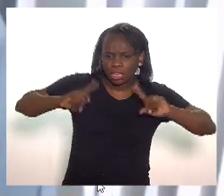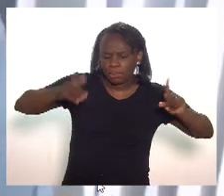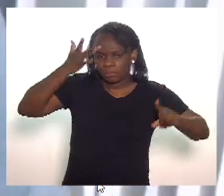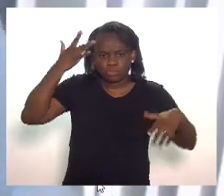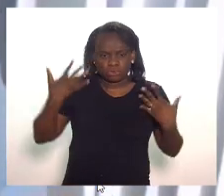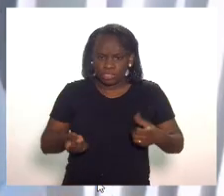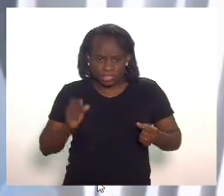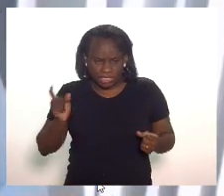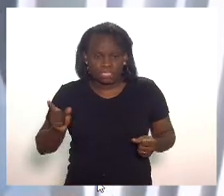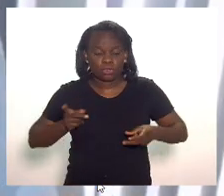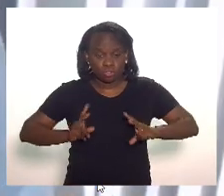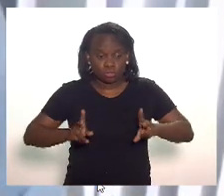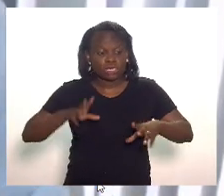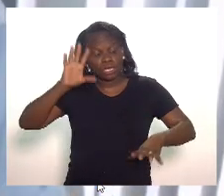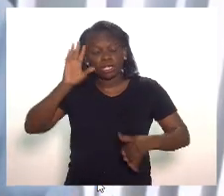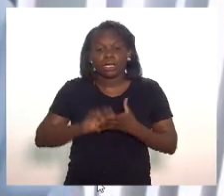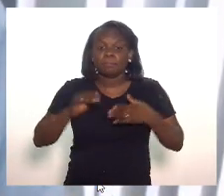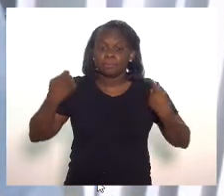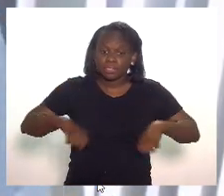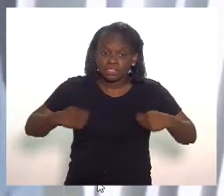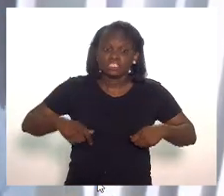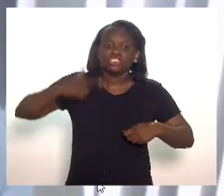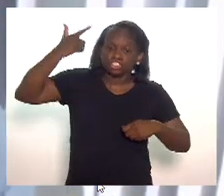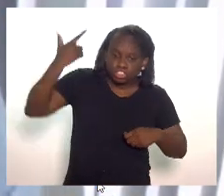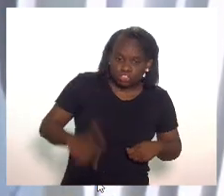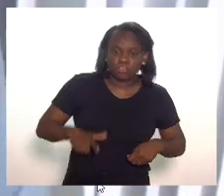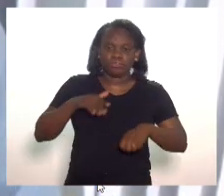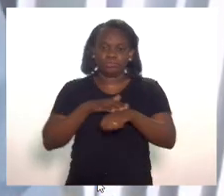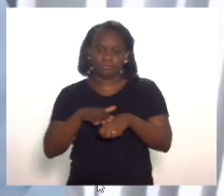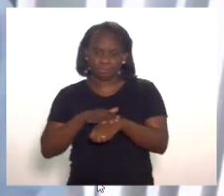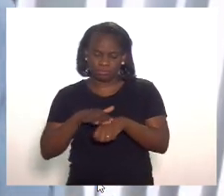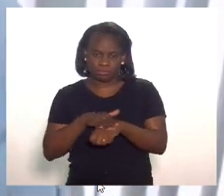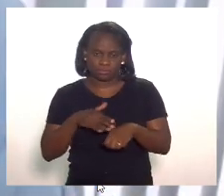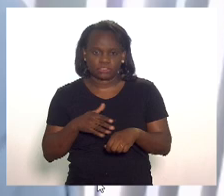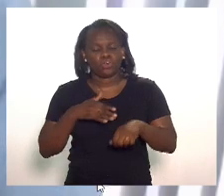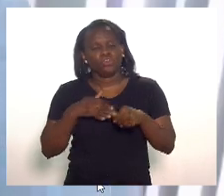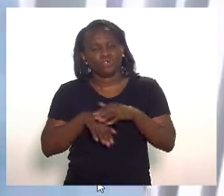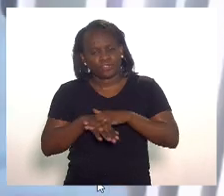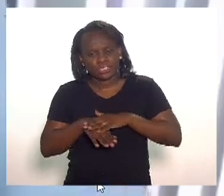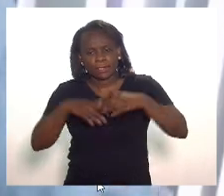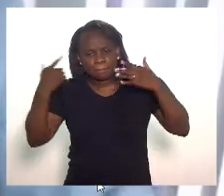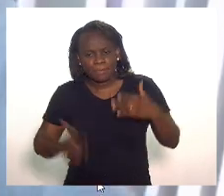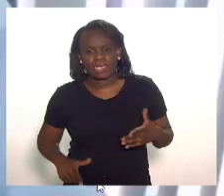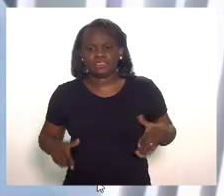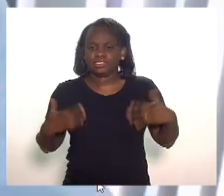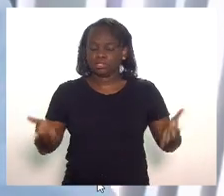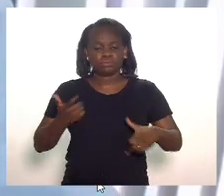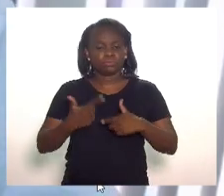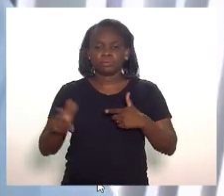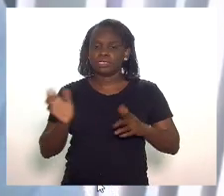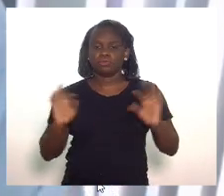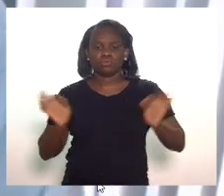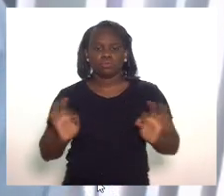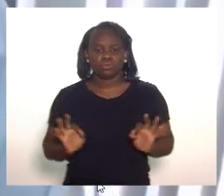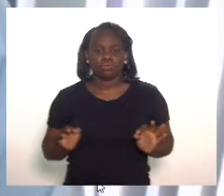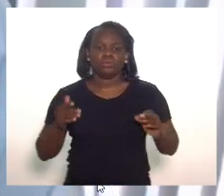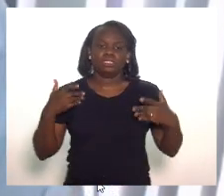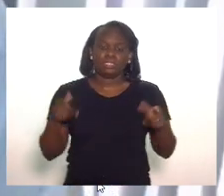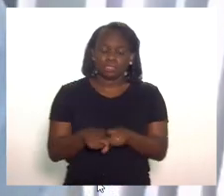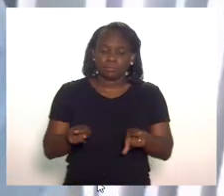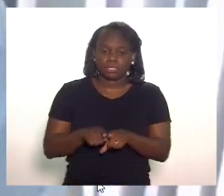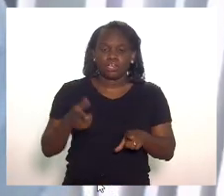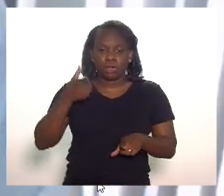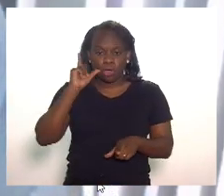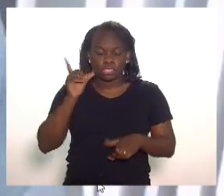permanece é sinal que precisa é claro dialogar mais conversar mais e aí não tem nenhum problema de inclusive coloquei